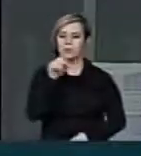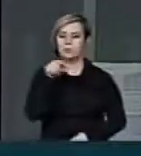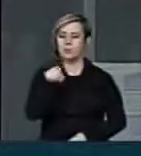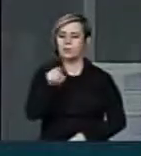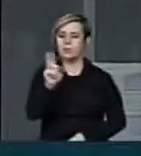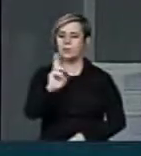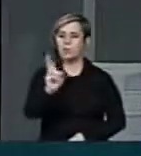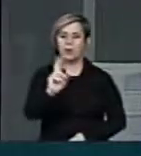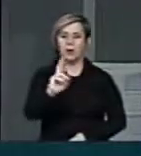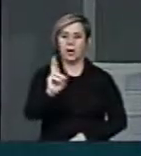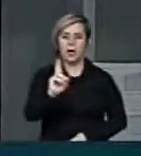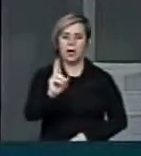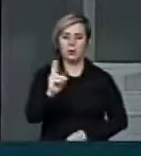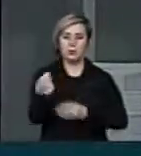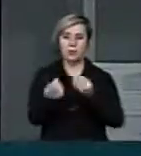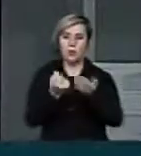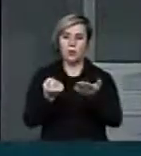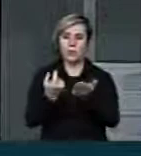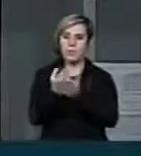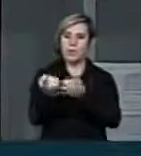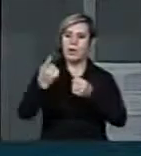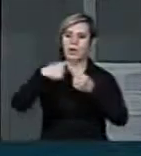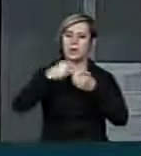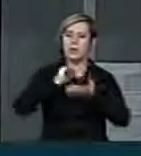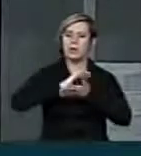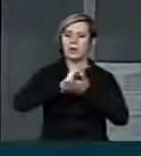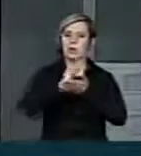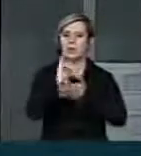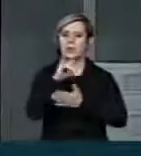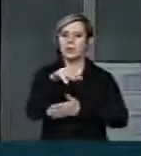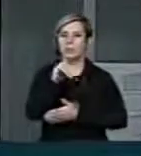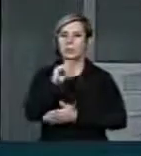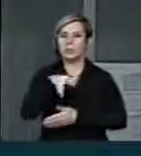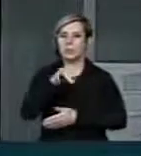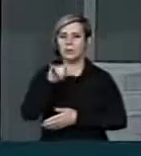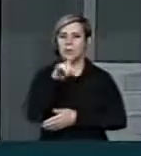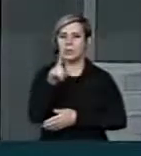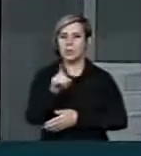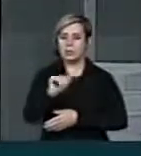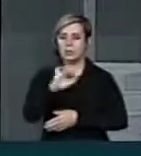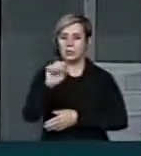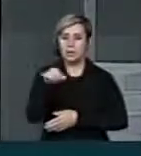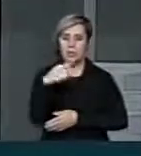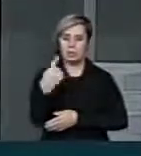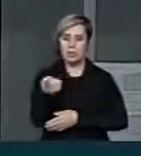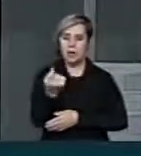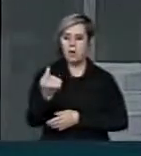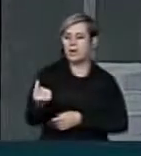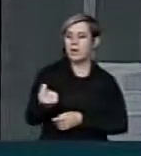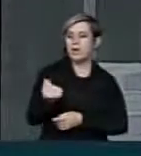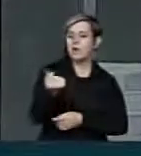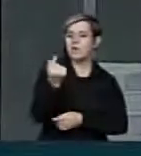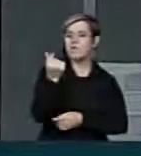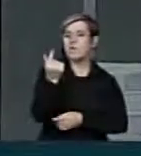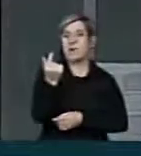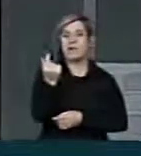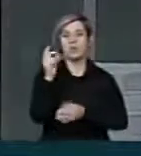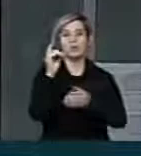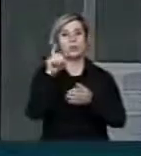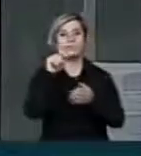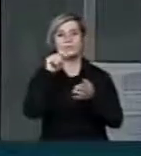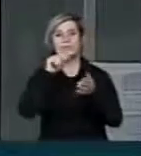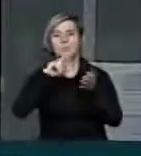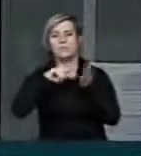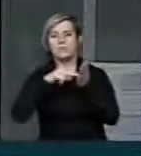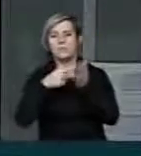a título de indenização para aquelas famílias. Era um valor simbólico, porque 100 mil reais não